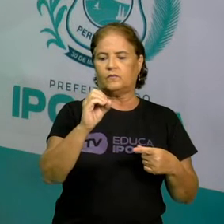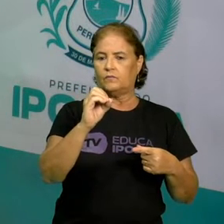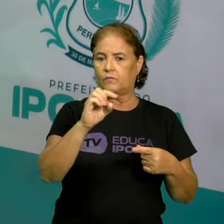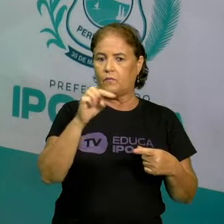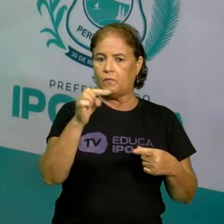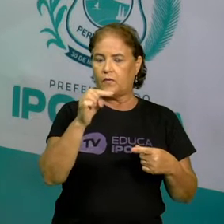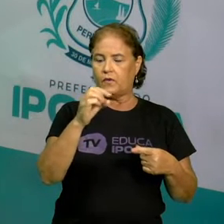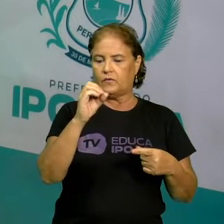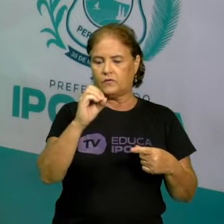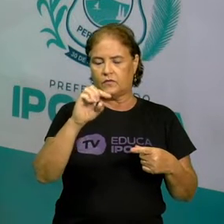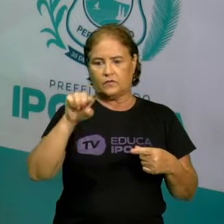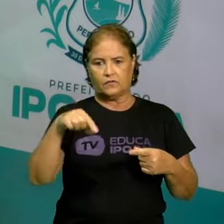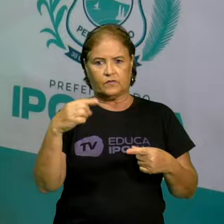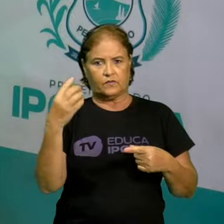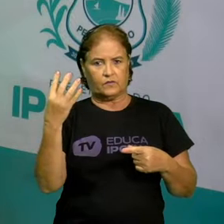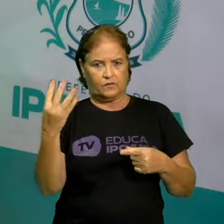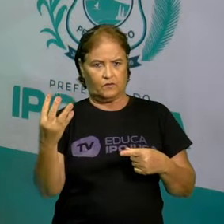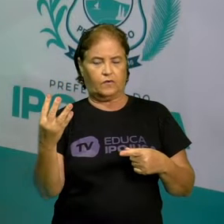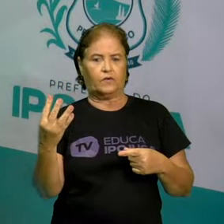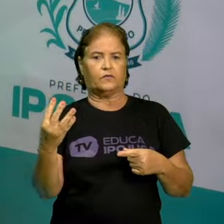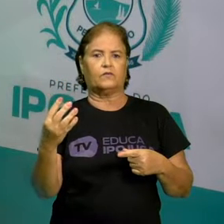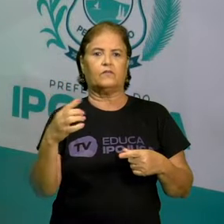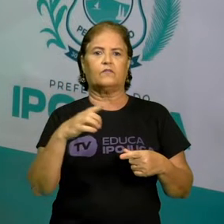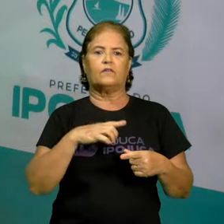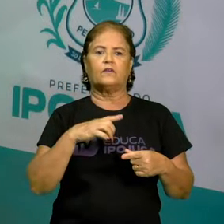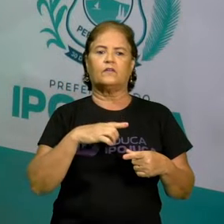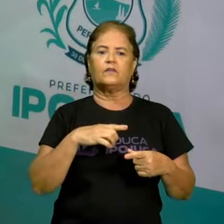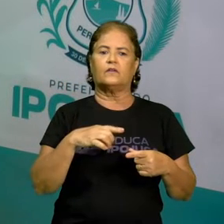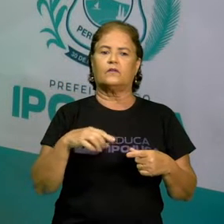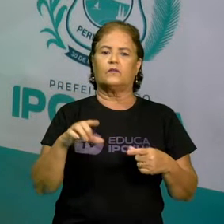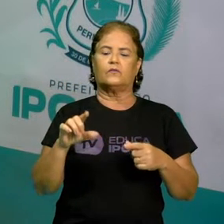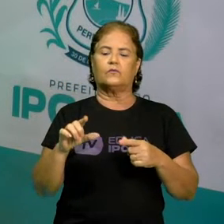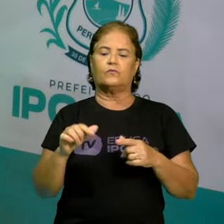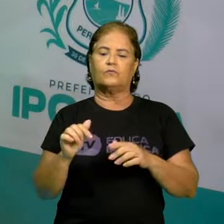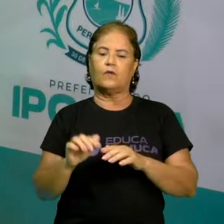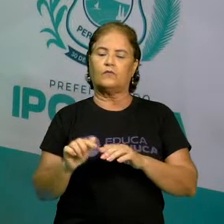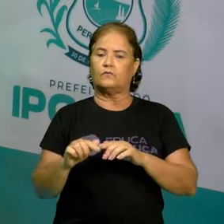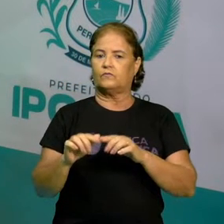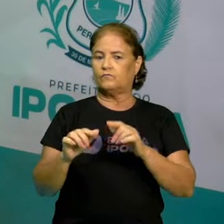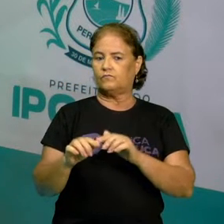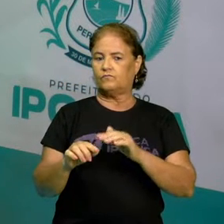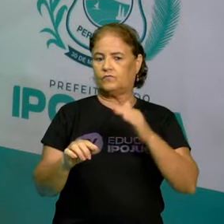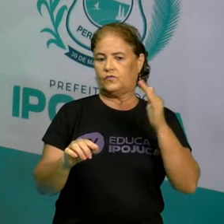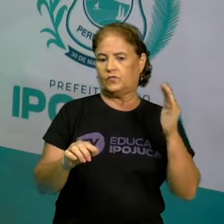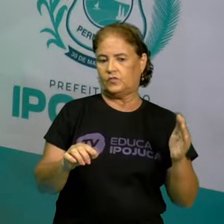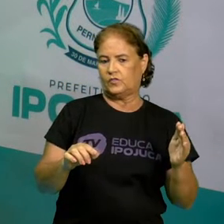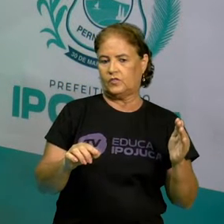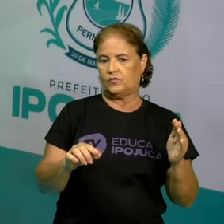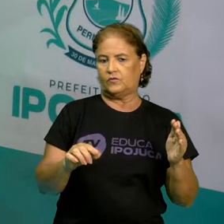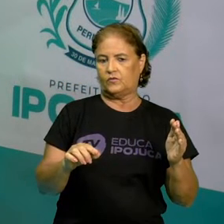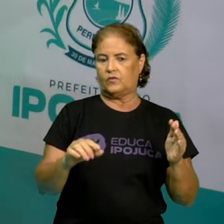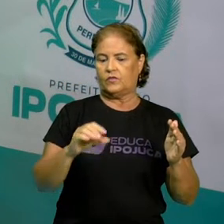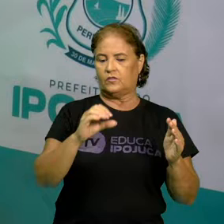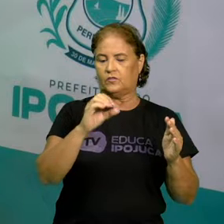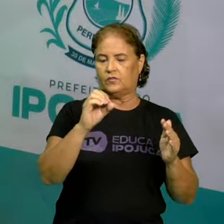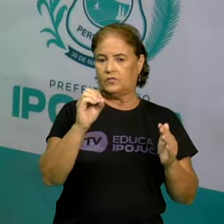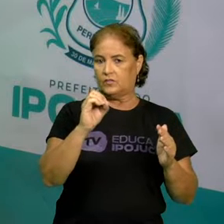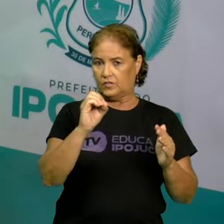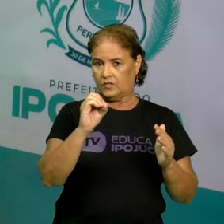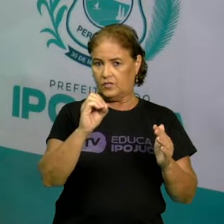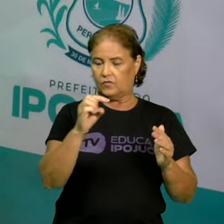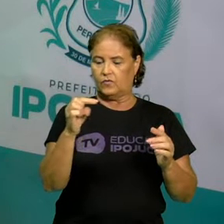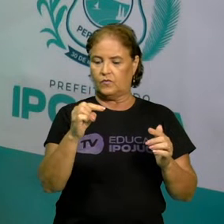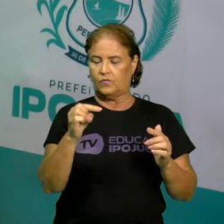,4 está compreendido negativo do lado esquerdo. Compreendido entre 0 e menos 1. Um